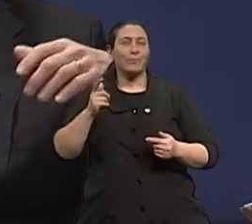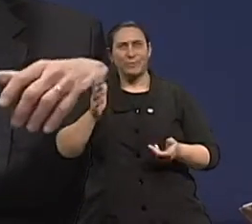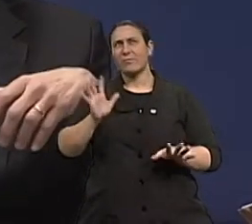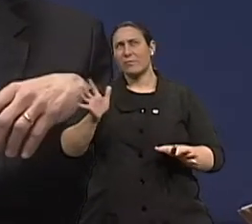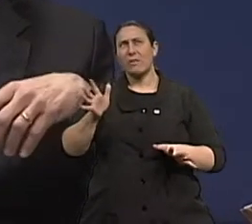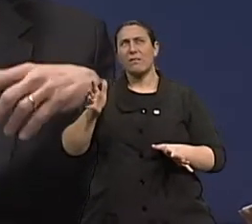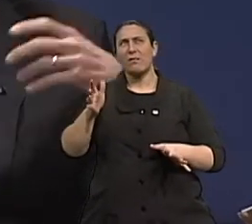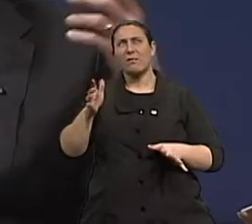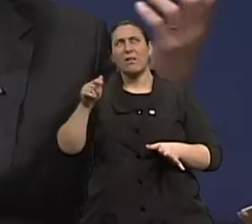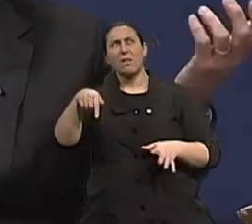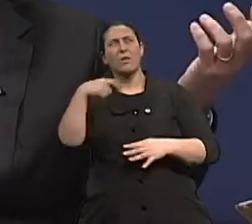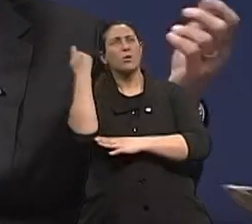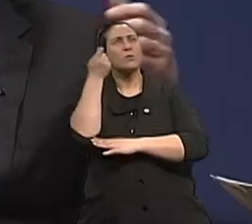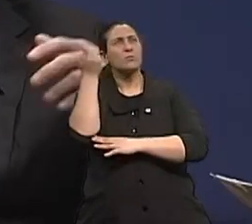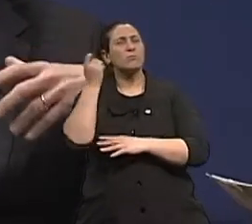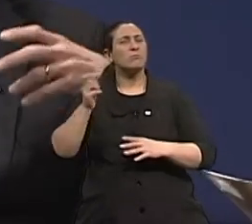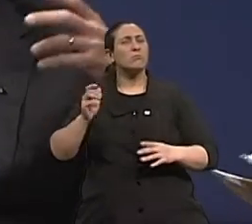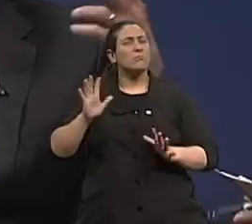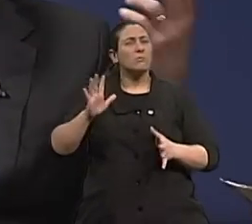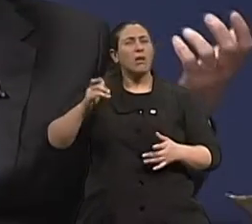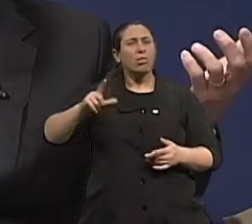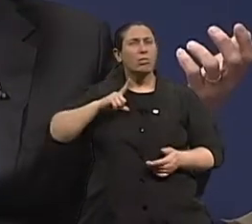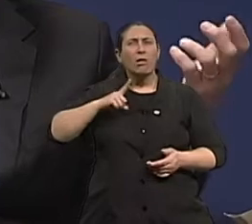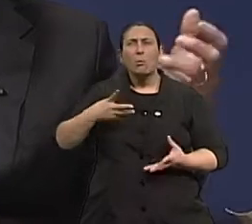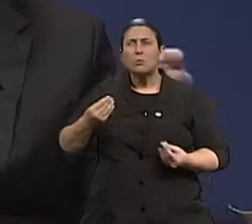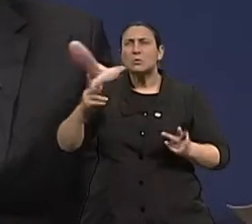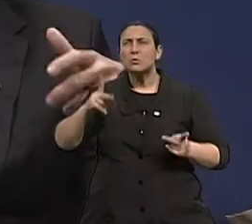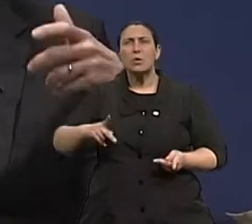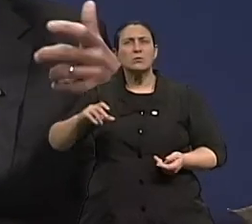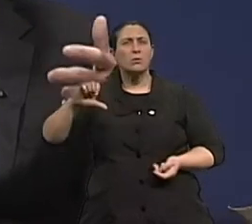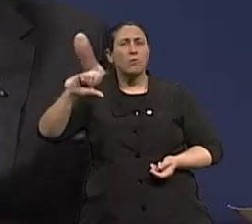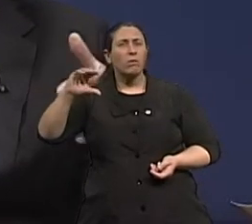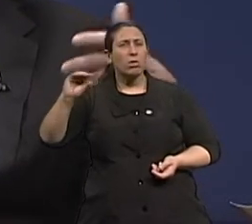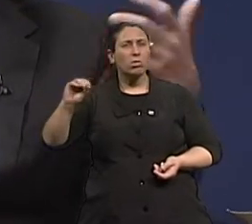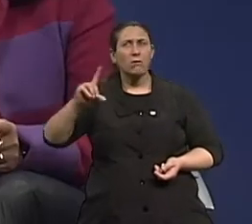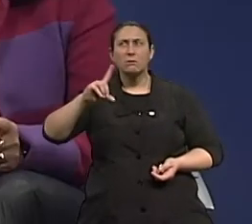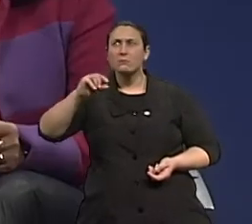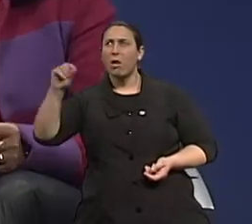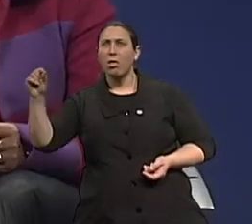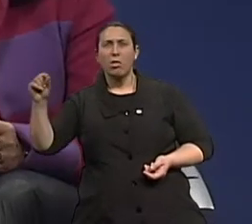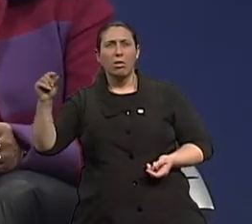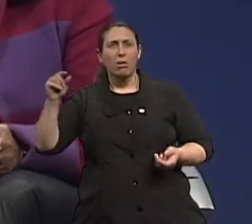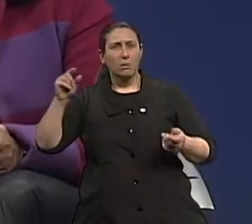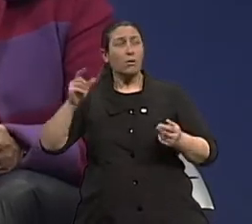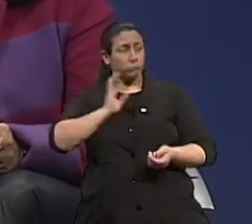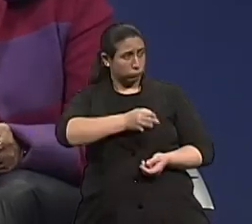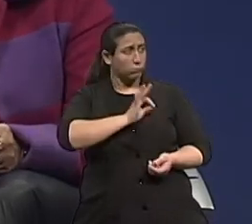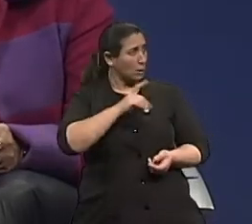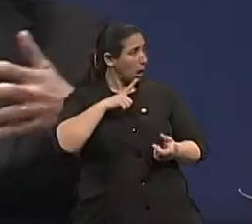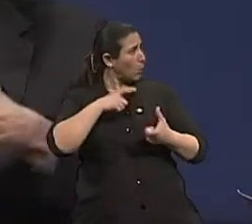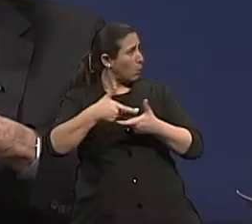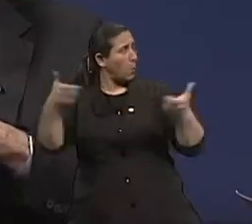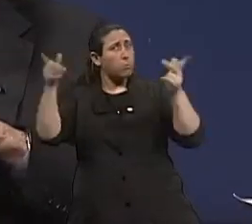exemplos de nonagenários, de octagenários. Centenários. Uma pequena população de centenários em Porto